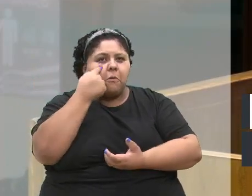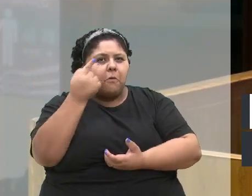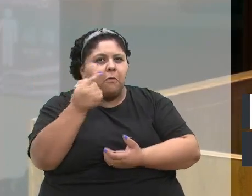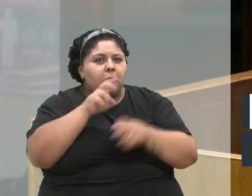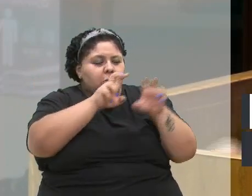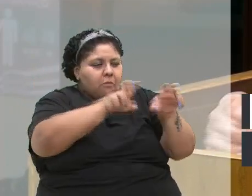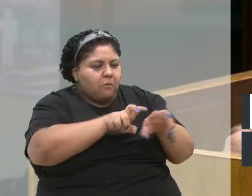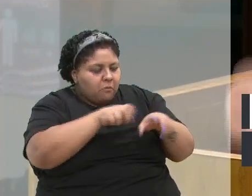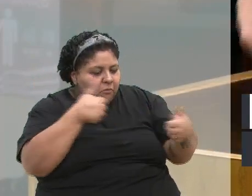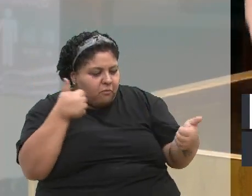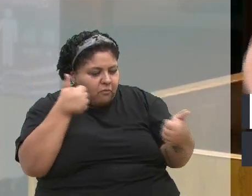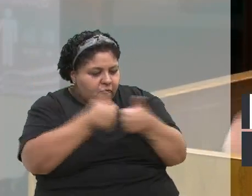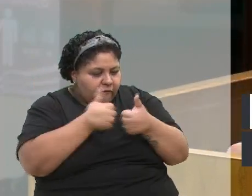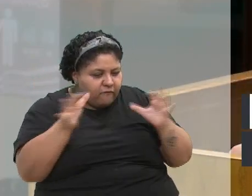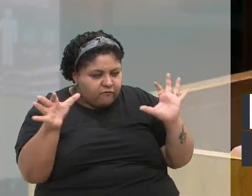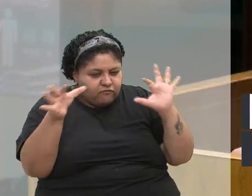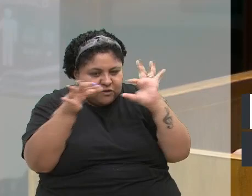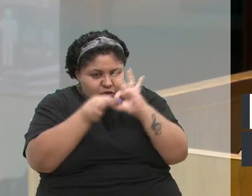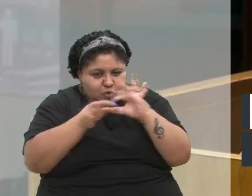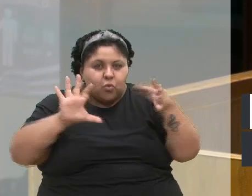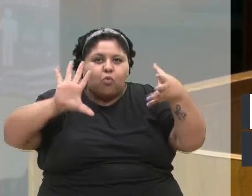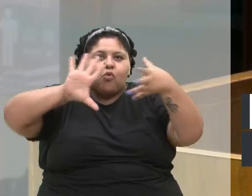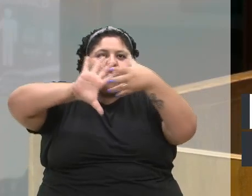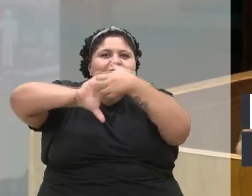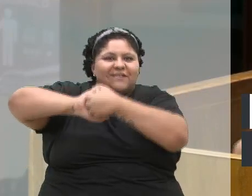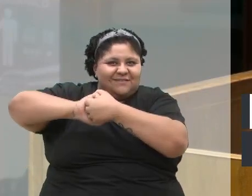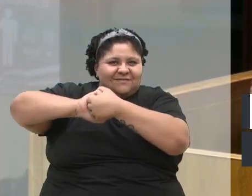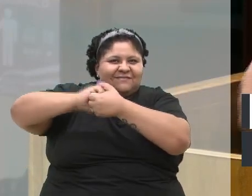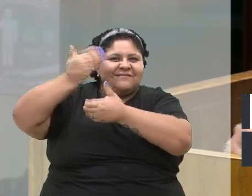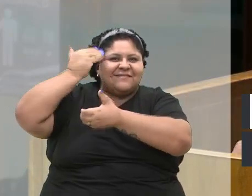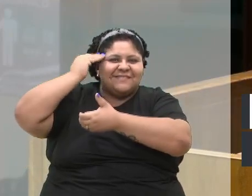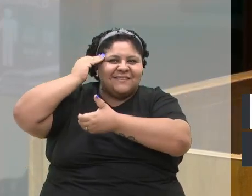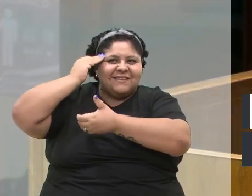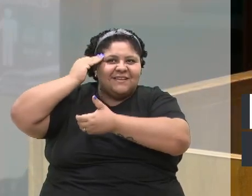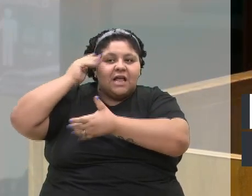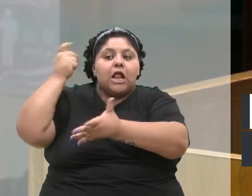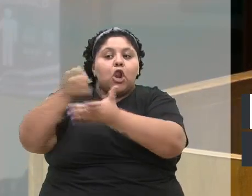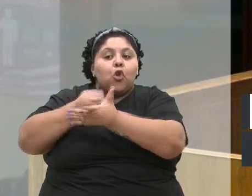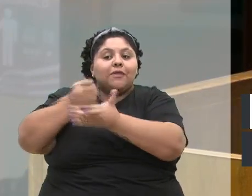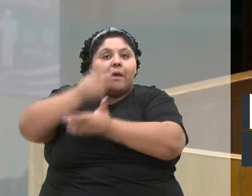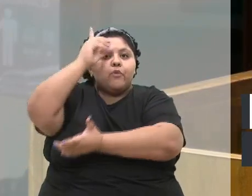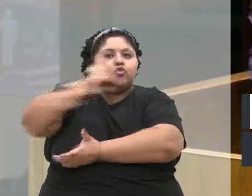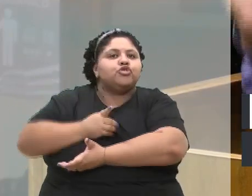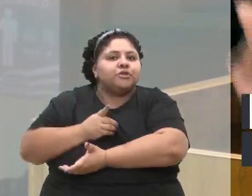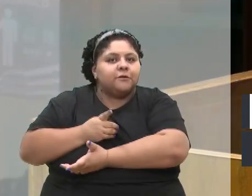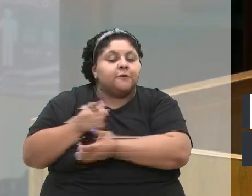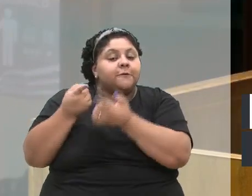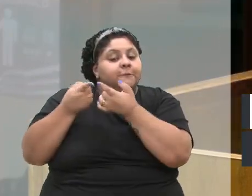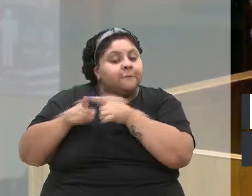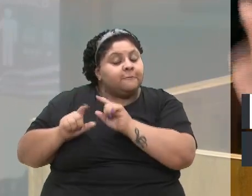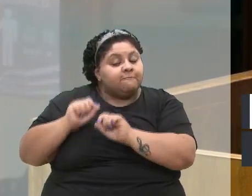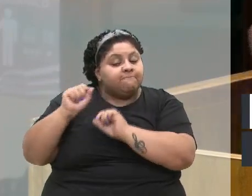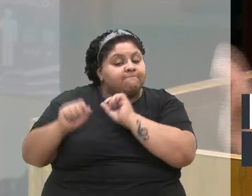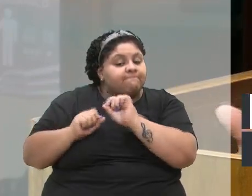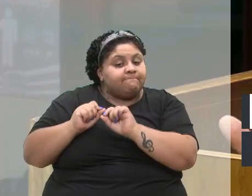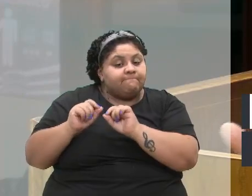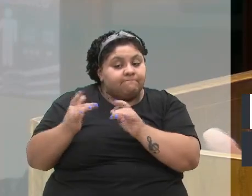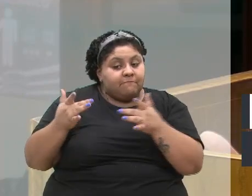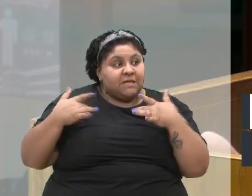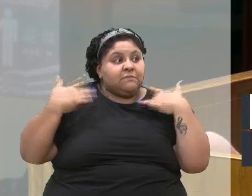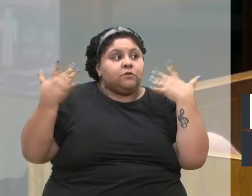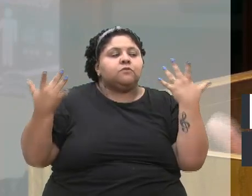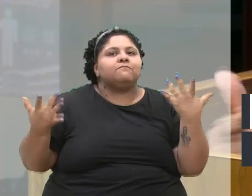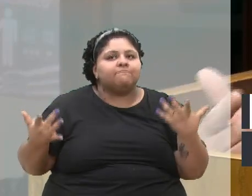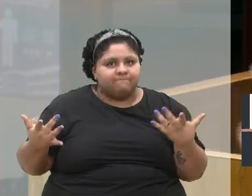agricultores juntos, unidos, de mãos dadas, ir lá lutar por um direito. Mas, o que mais me surpreendeu,